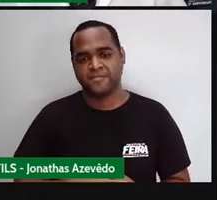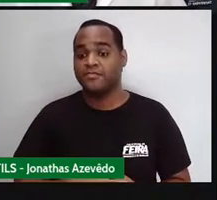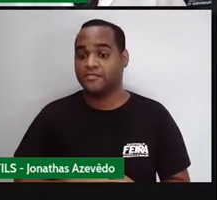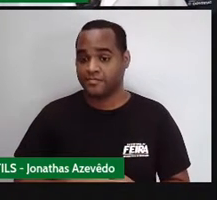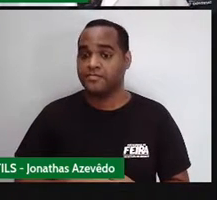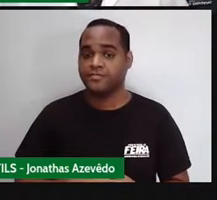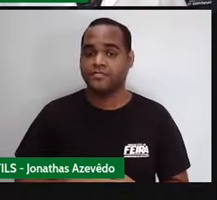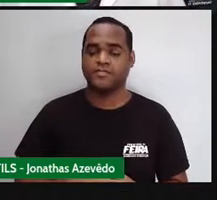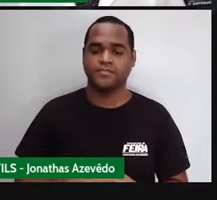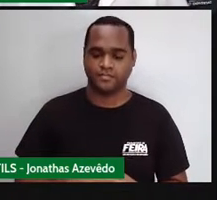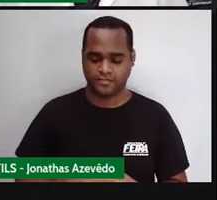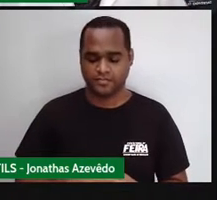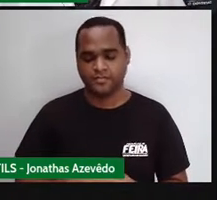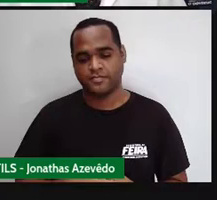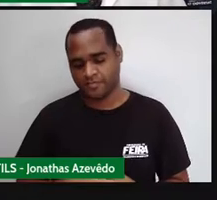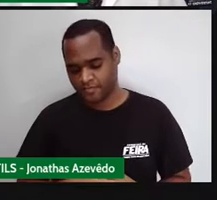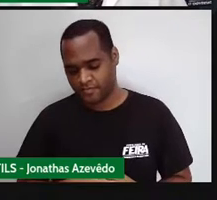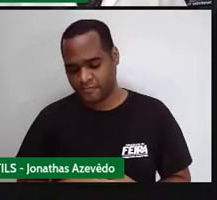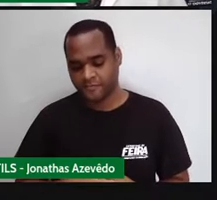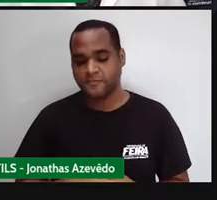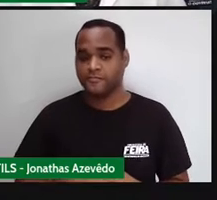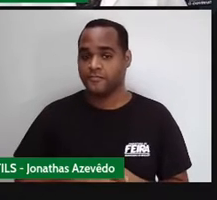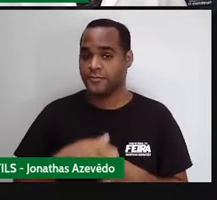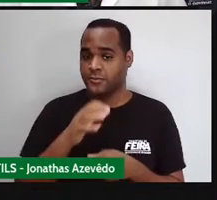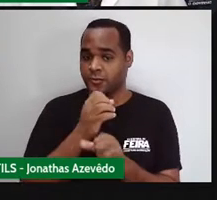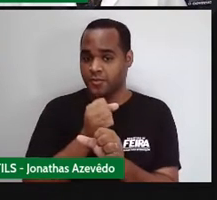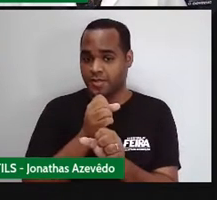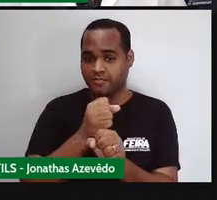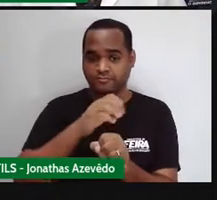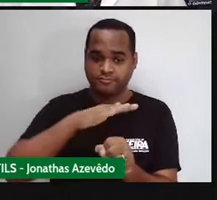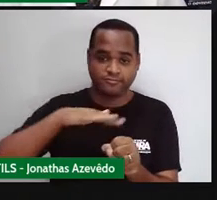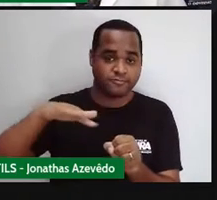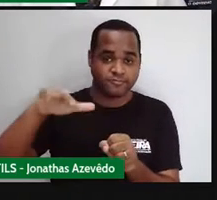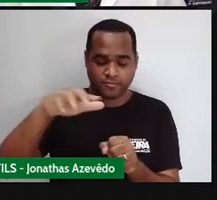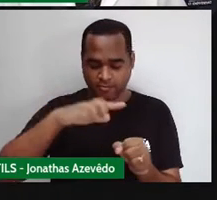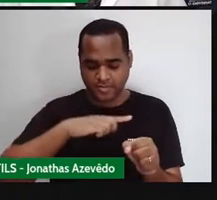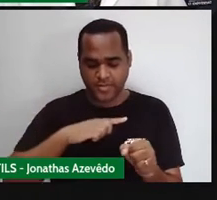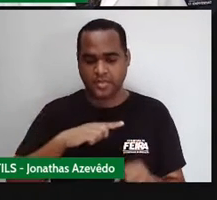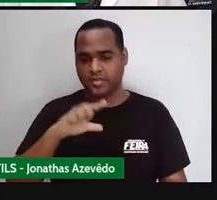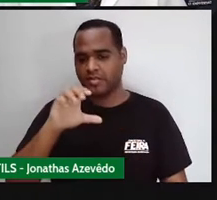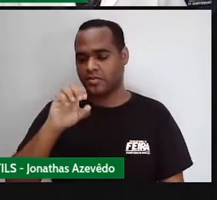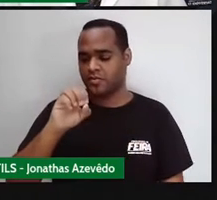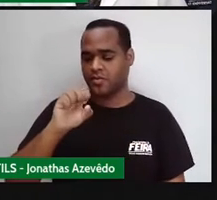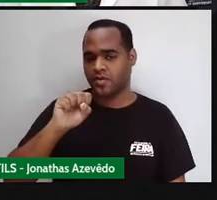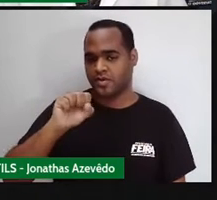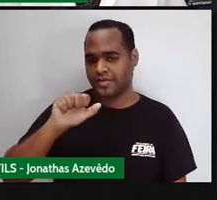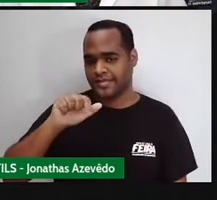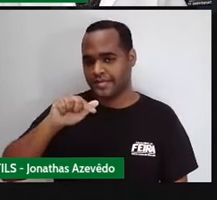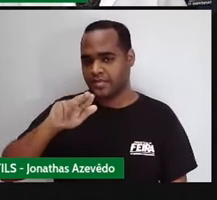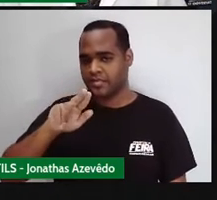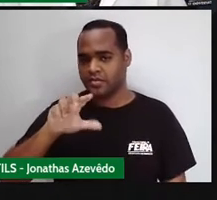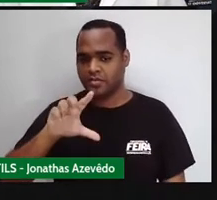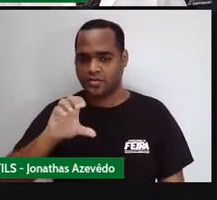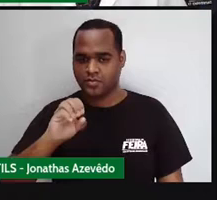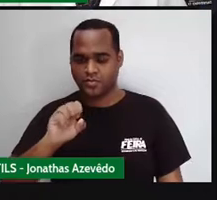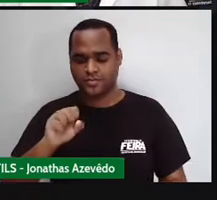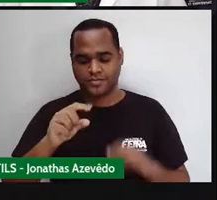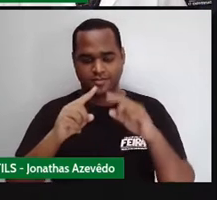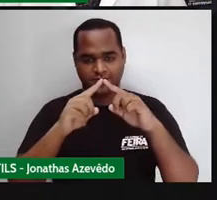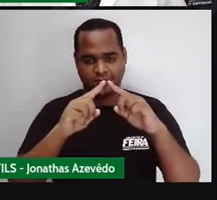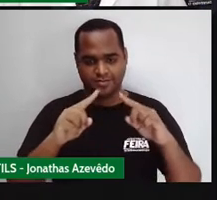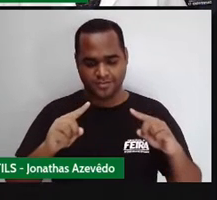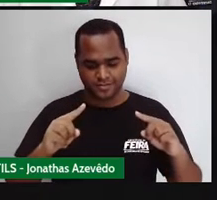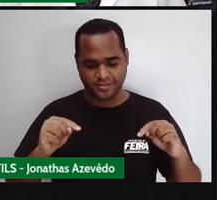unidades para área. Então, a área desse losango aqui vai ser vinte e